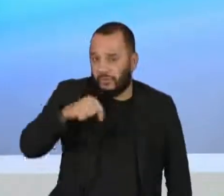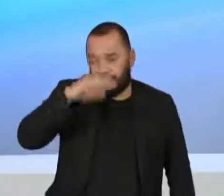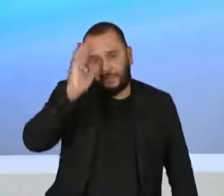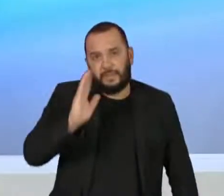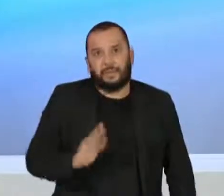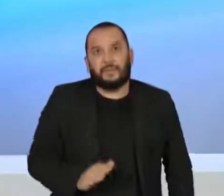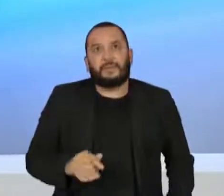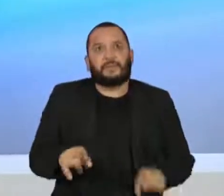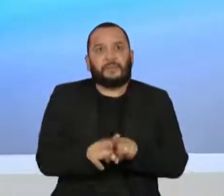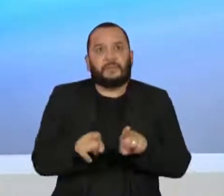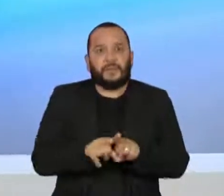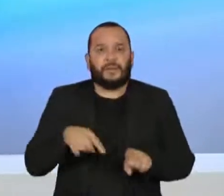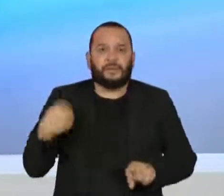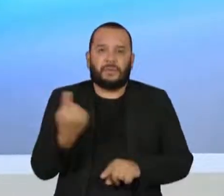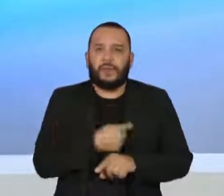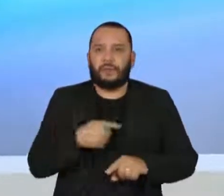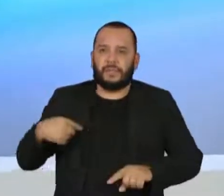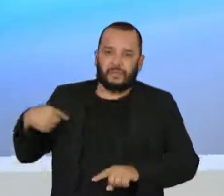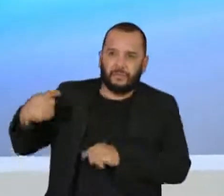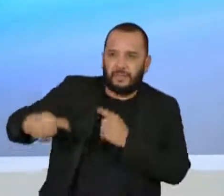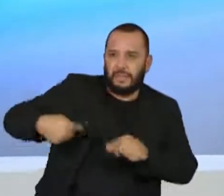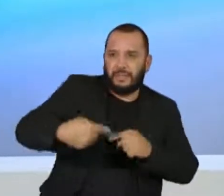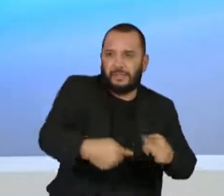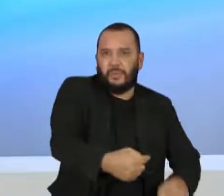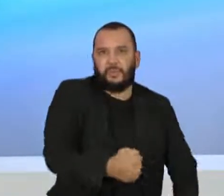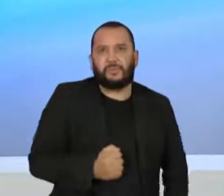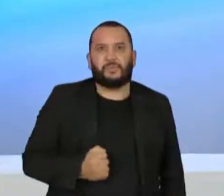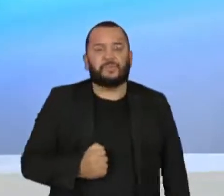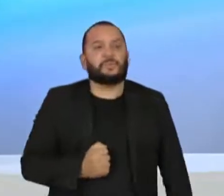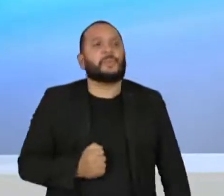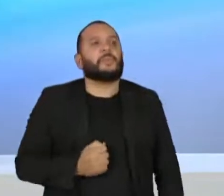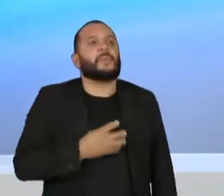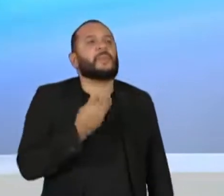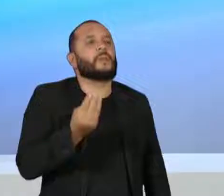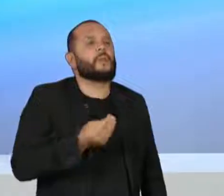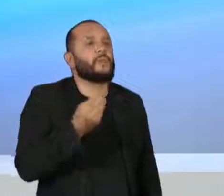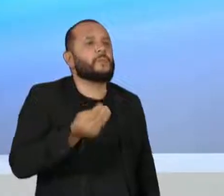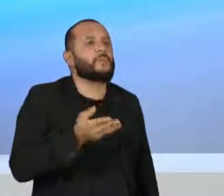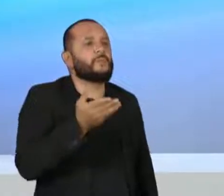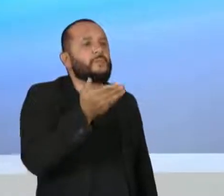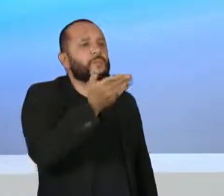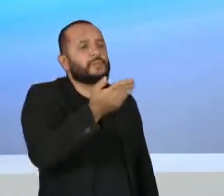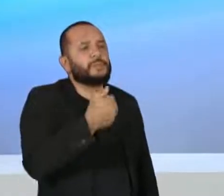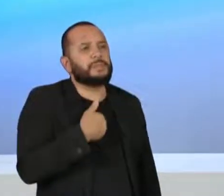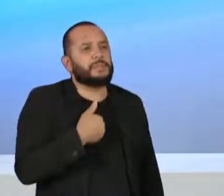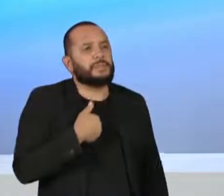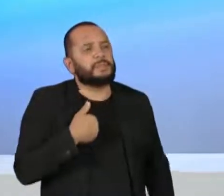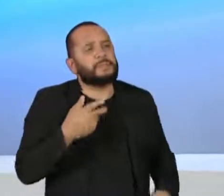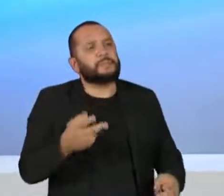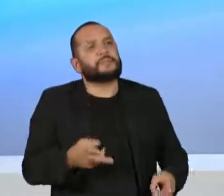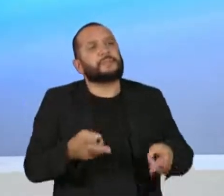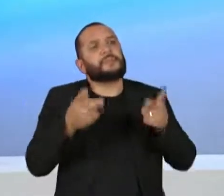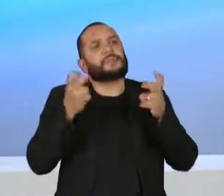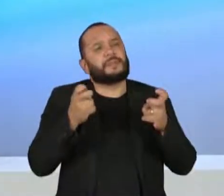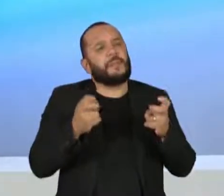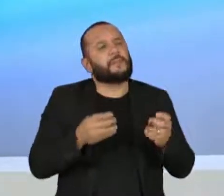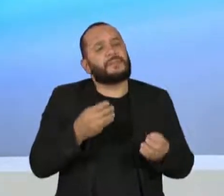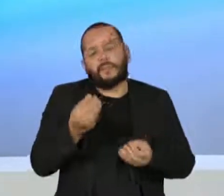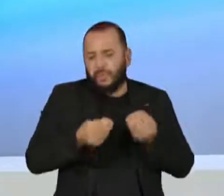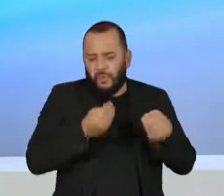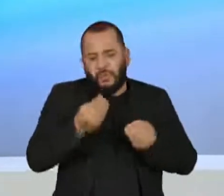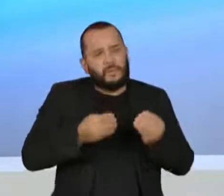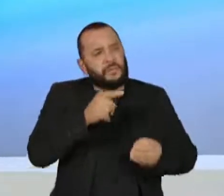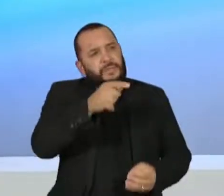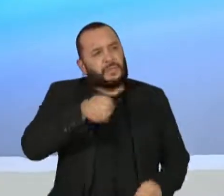geração. Como é que você se enxerga, como é que você vê esse lugar de ícone